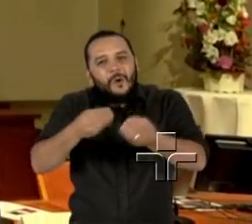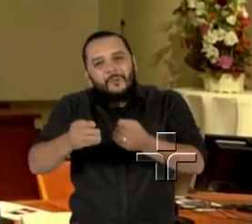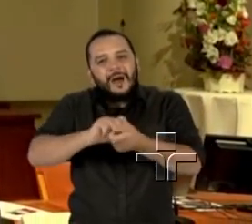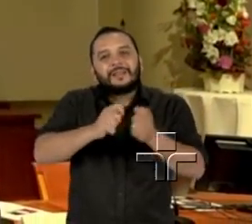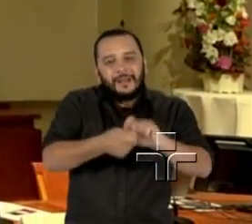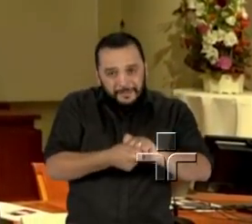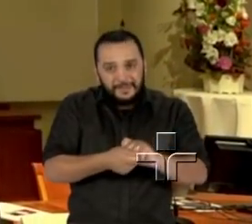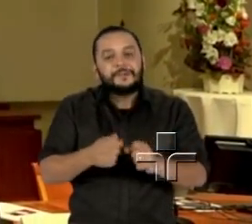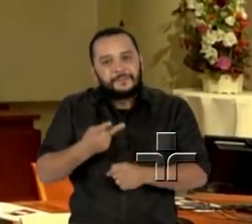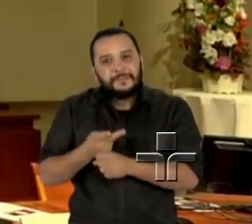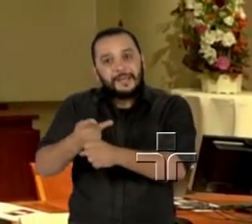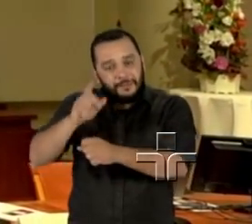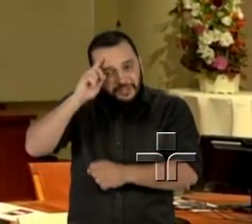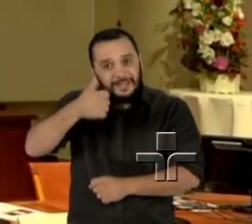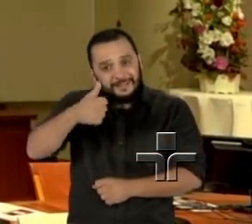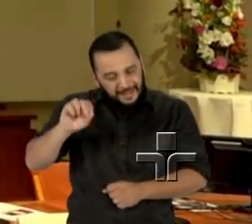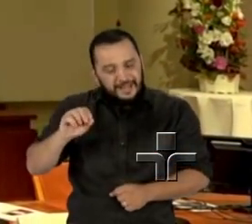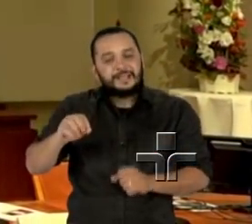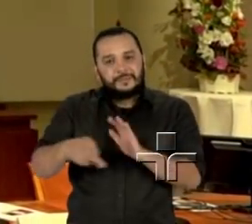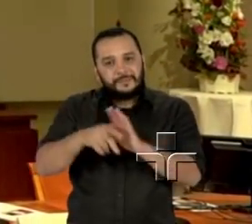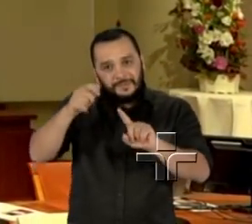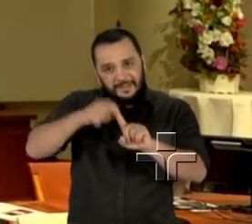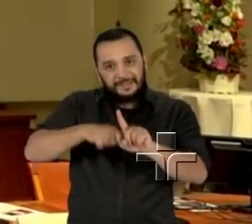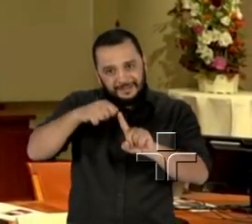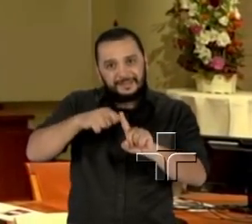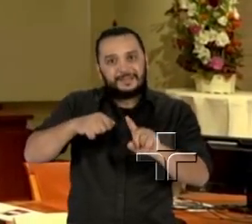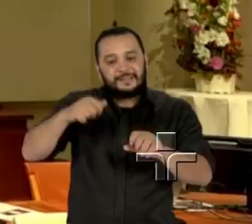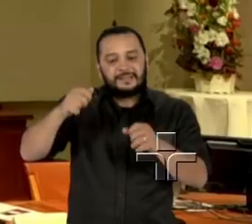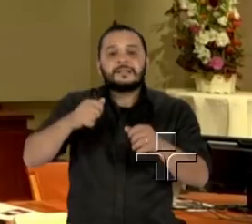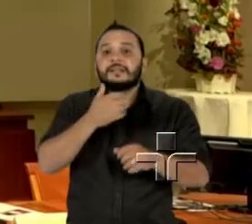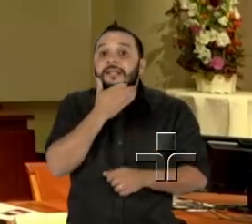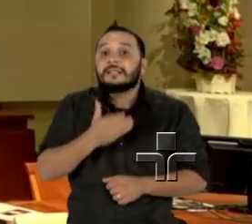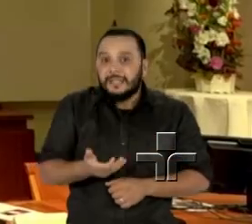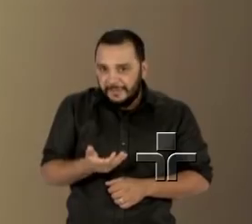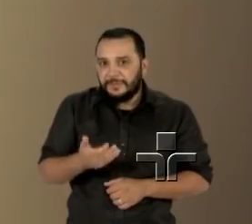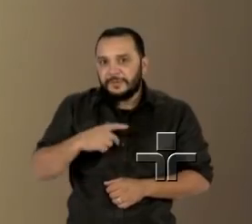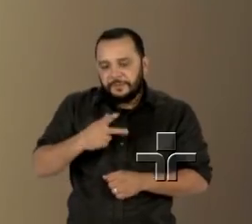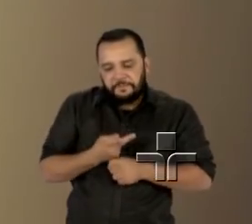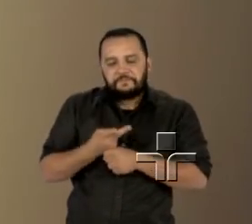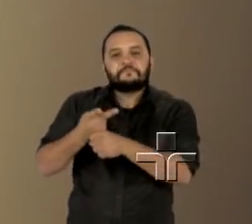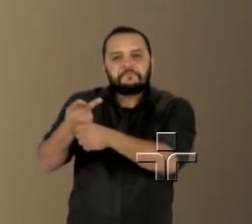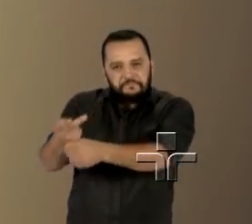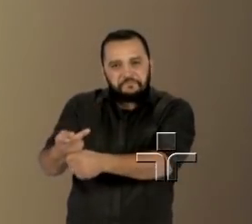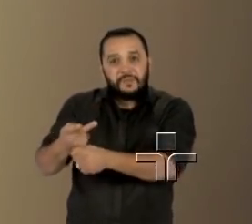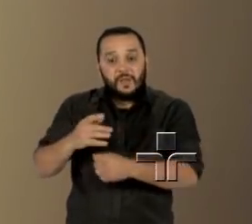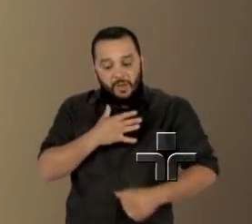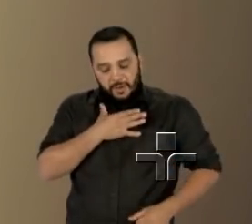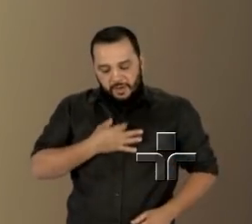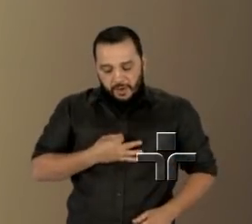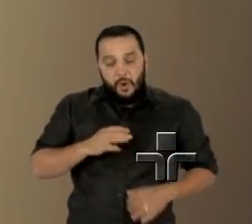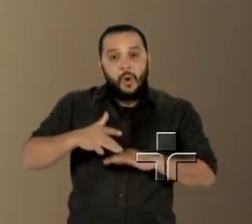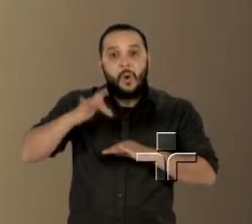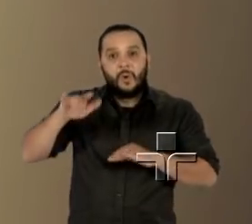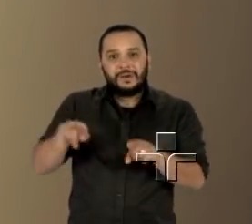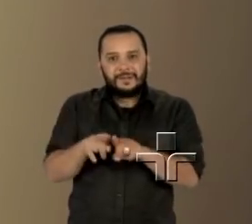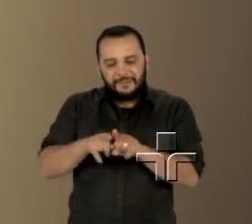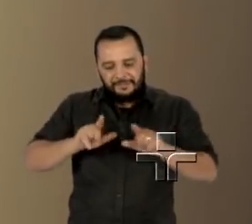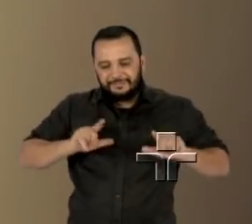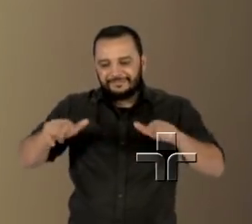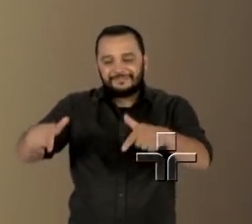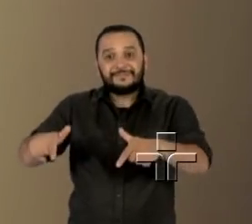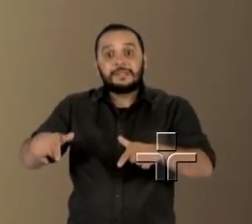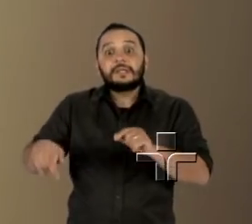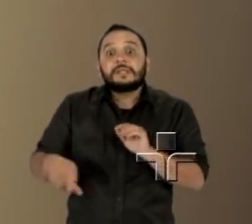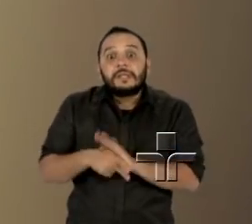10 de dezembro, data da morte do sueco Alfred Nobel. Os premiados vão receber uma medalha de ouro com diploma e dividir um prêmio de